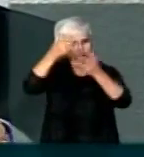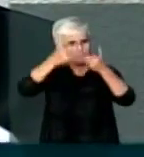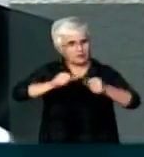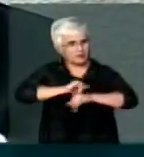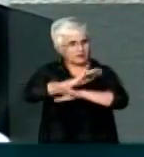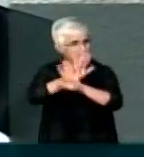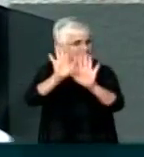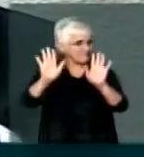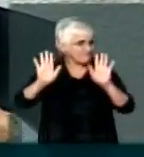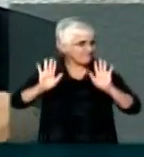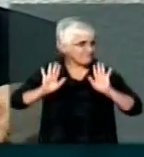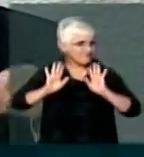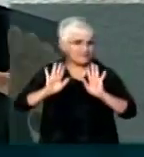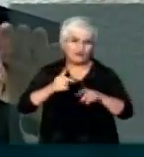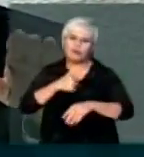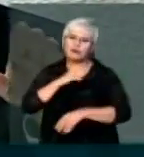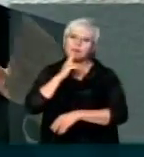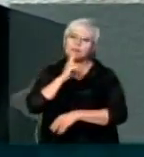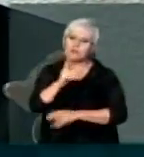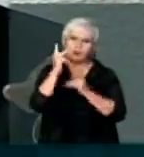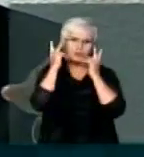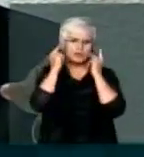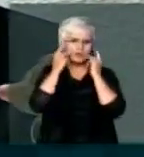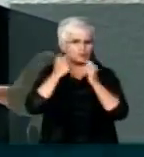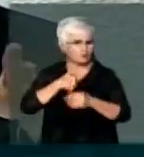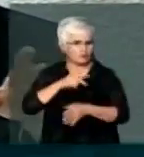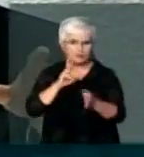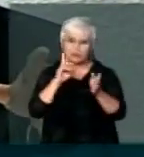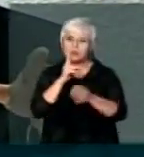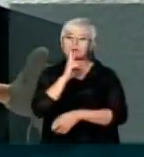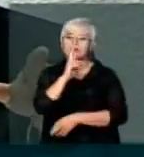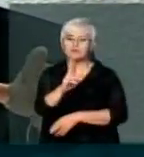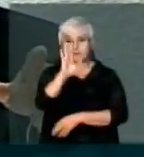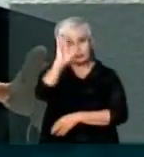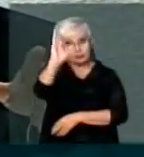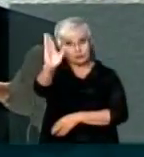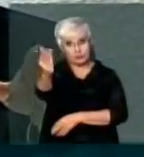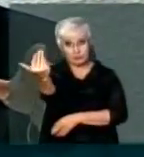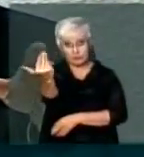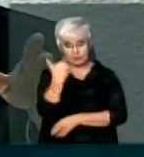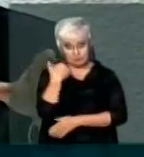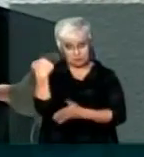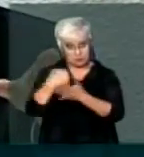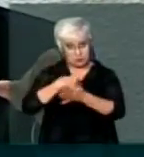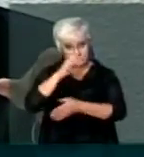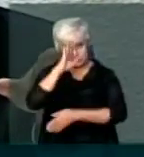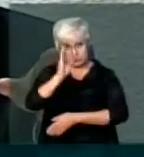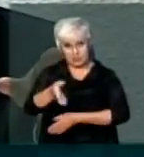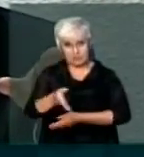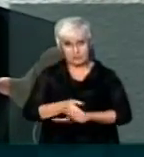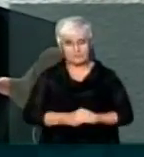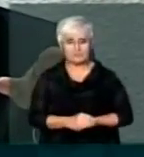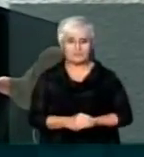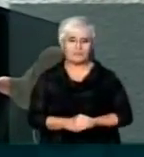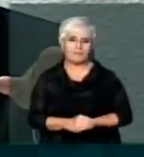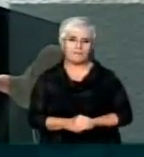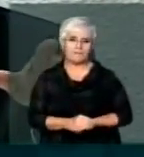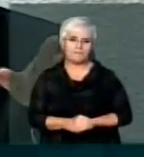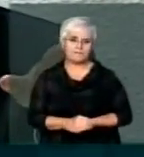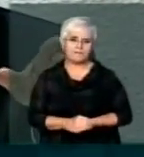orientado pelo meu advogado para responder. Eu estou respondendo diretamente as perguntas que o senhor está fazendo. Então, o